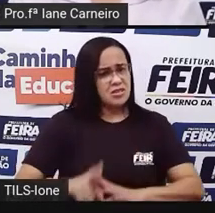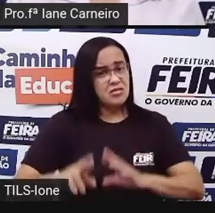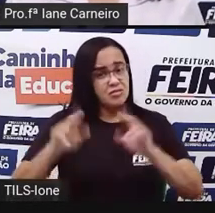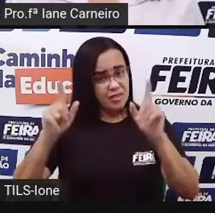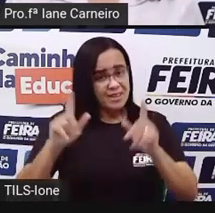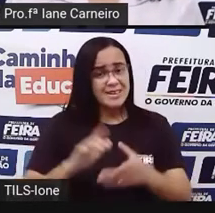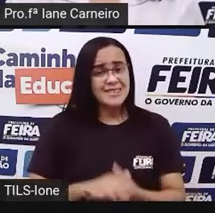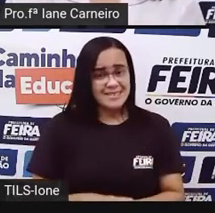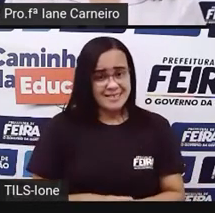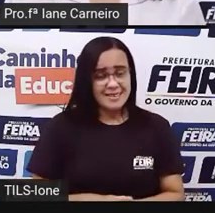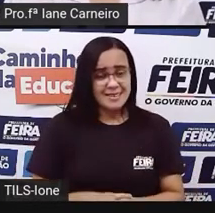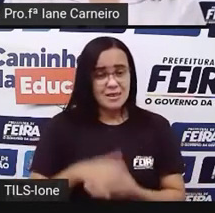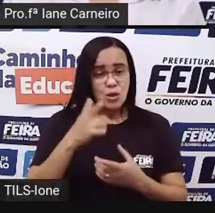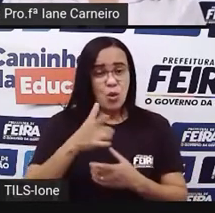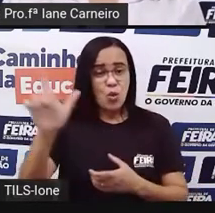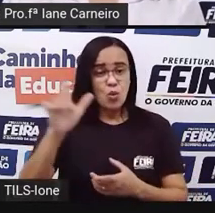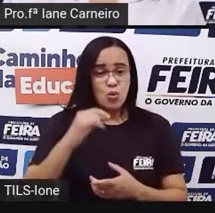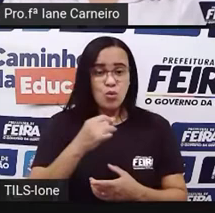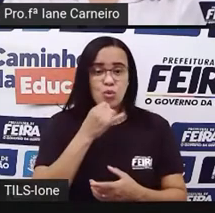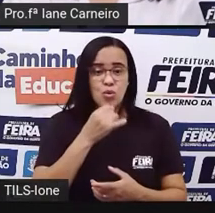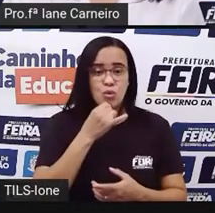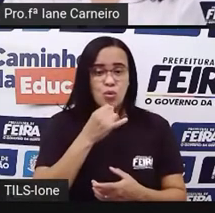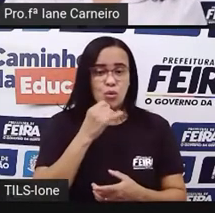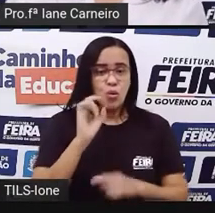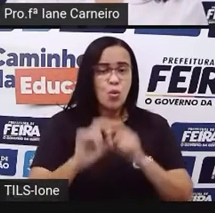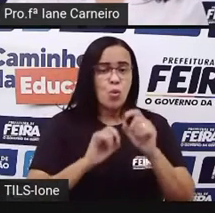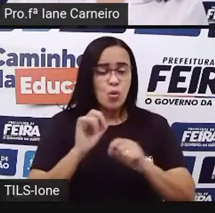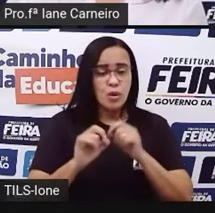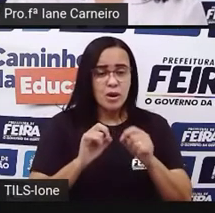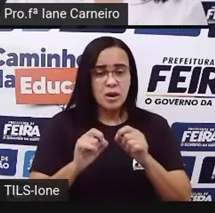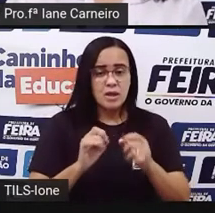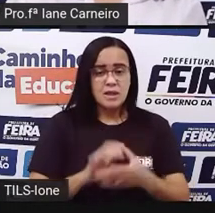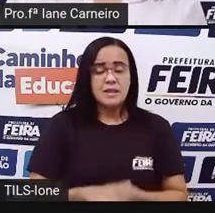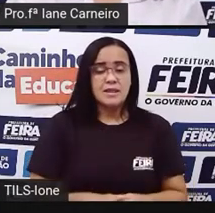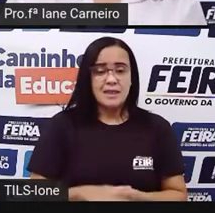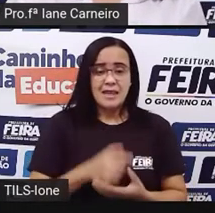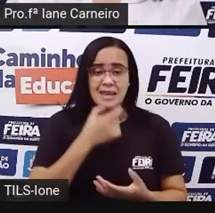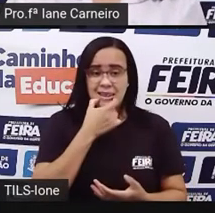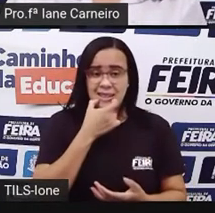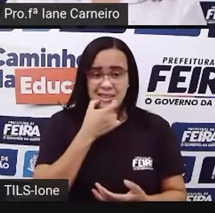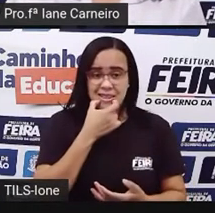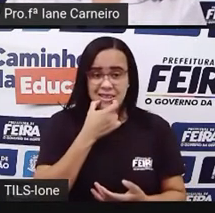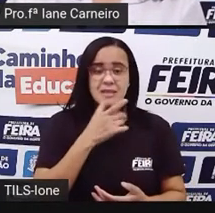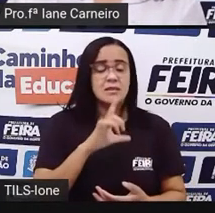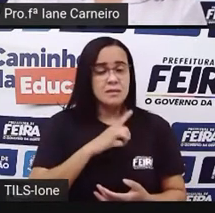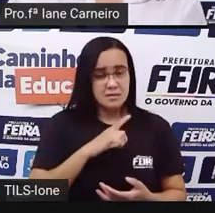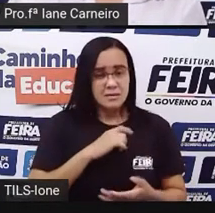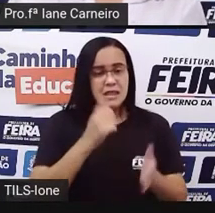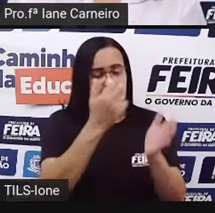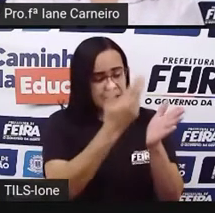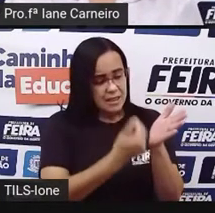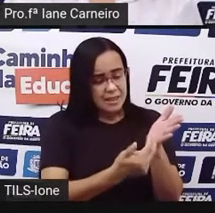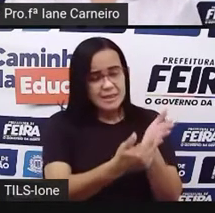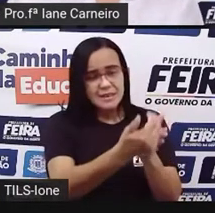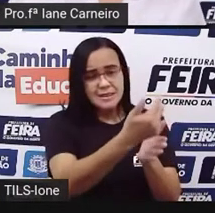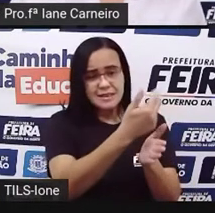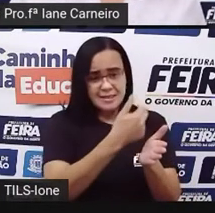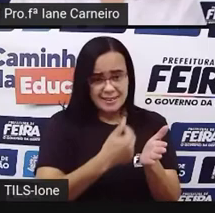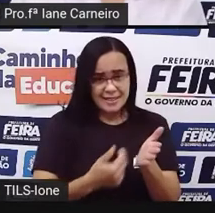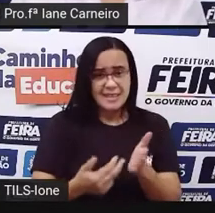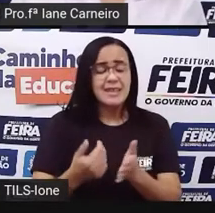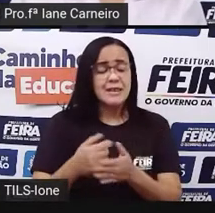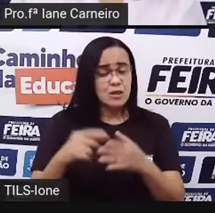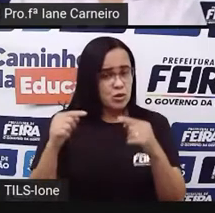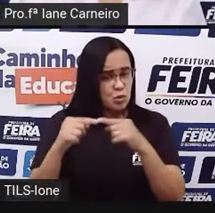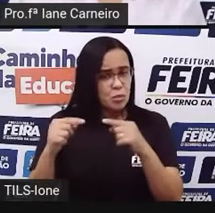Aqui, outro, ó. Aqui já está escrito em inglês, né? Mas a gente vê alguns desenhos, né? Alguns símbolos.